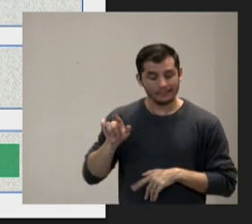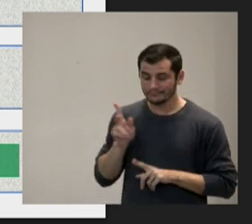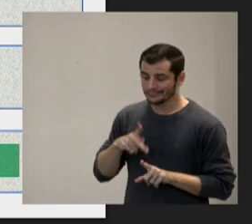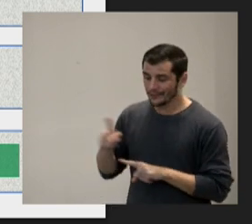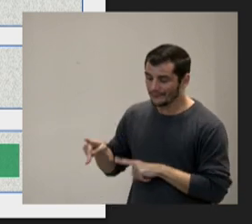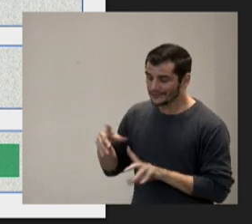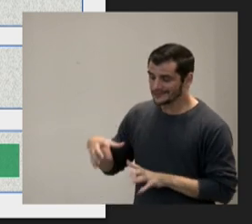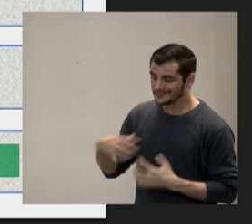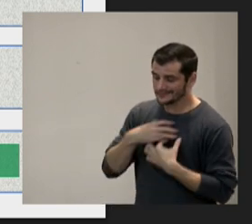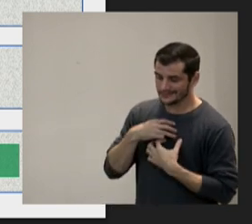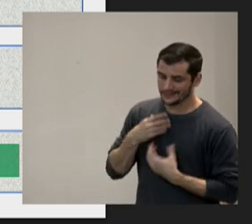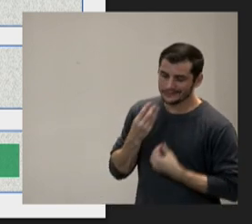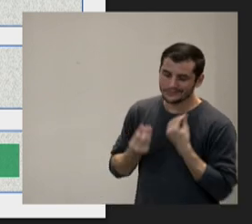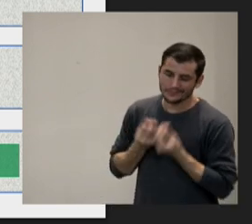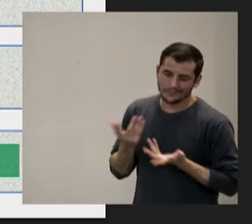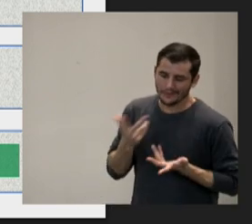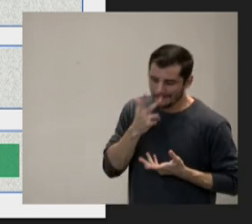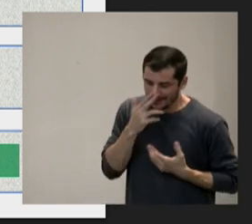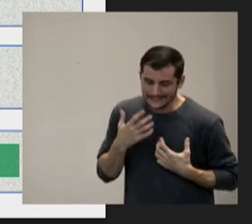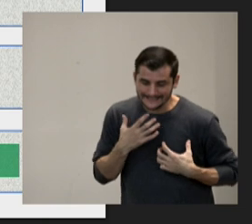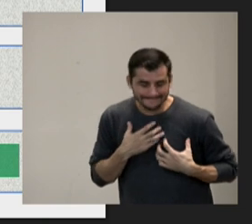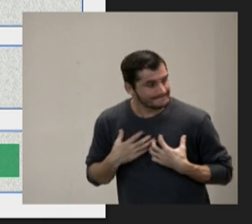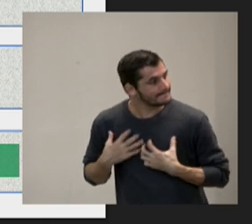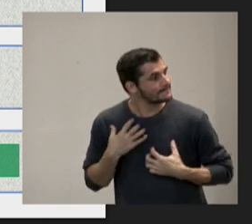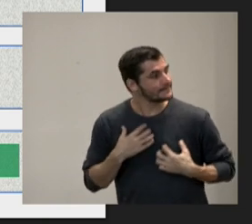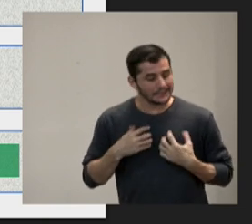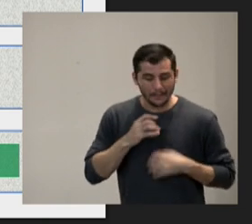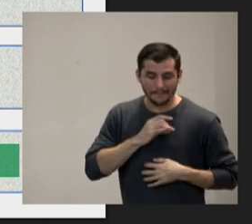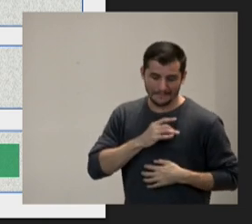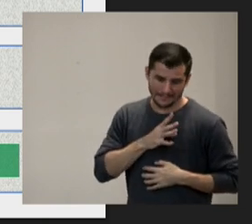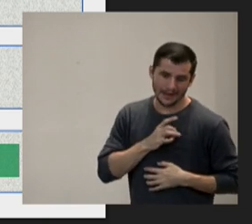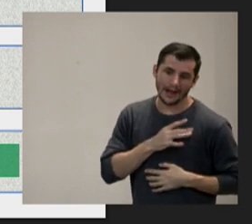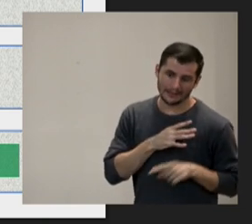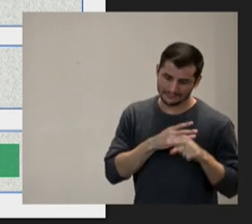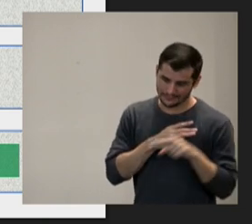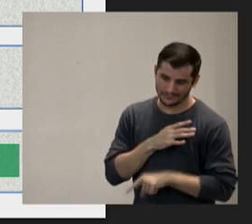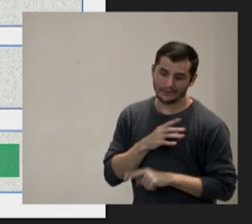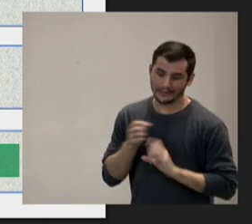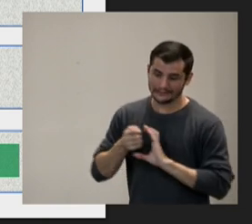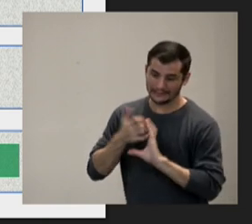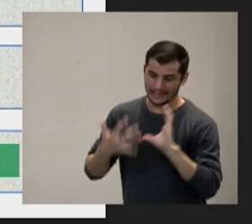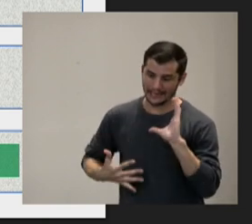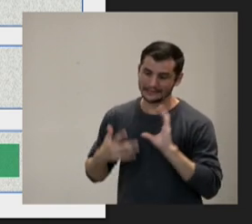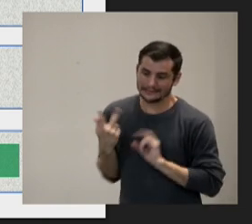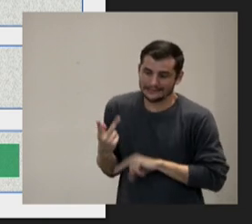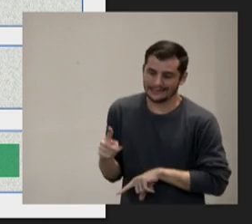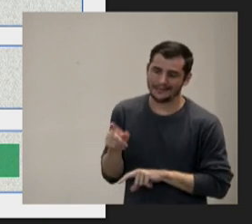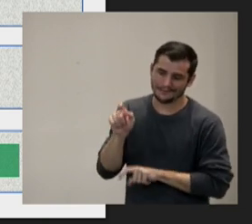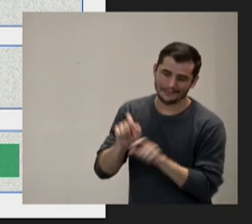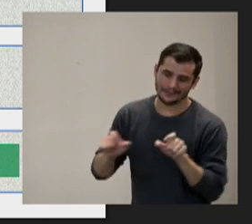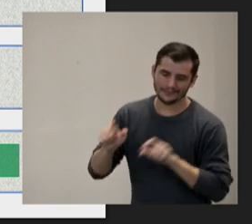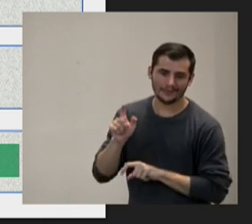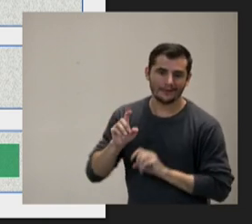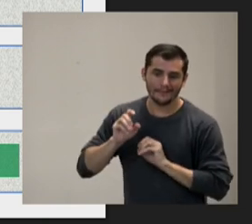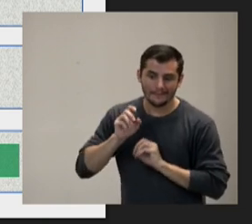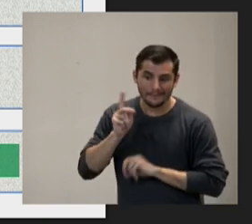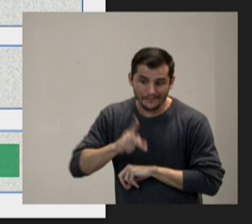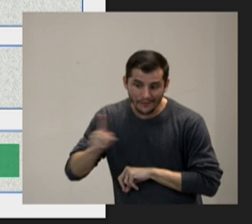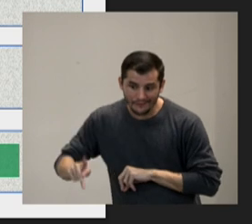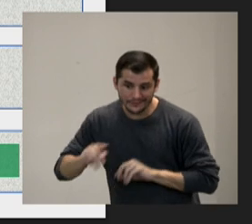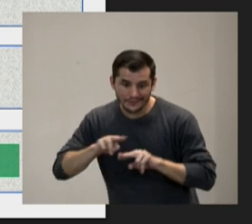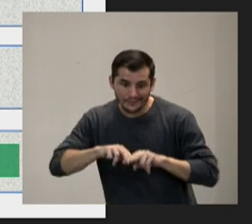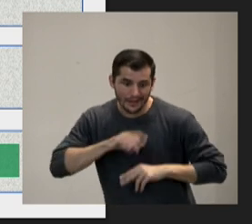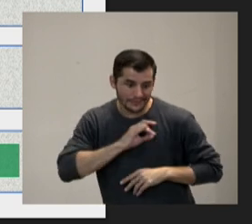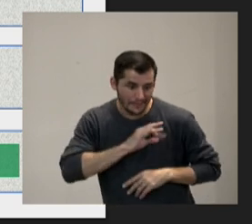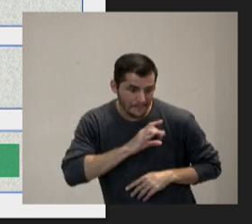todos nós sentimos medo aliás o medo é uma característica do docente básica ou porque temos medo às mudanças